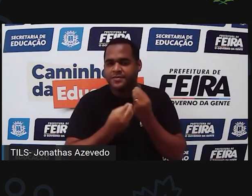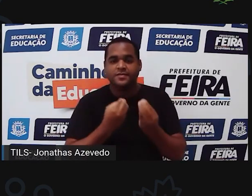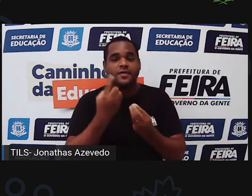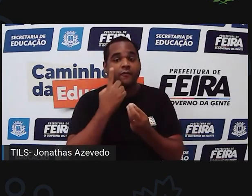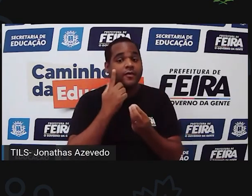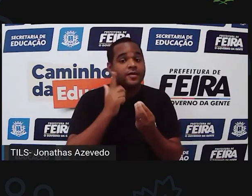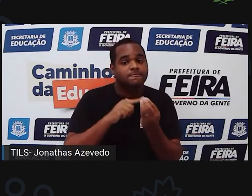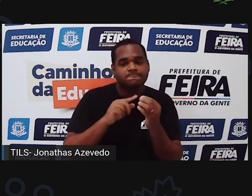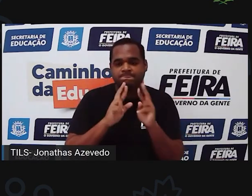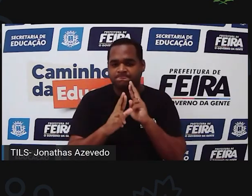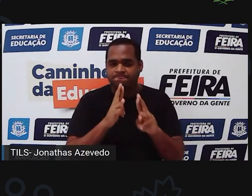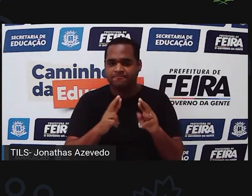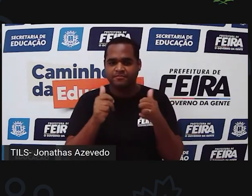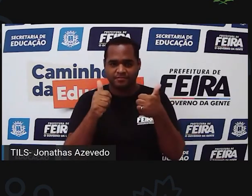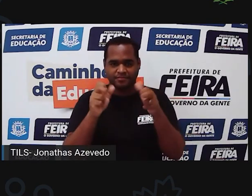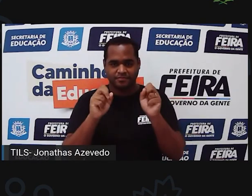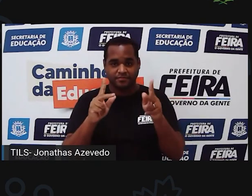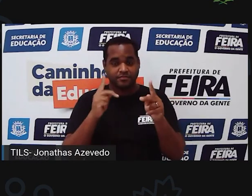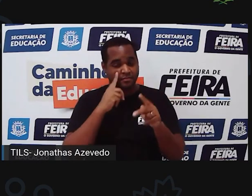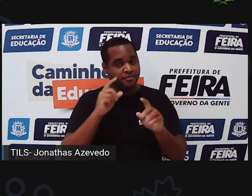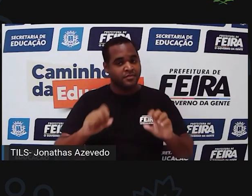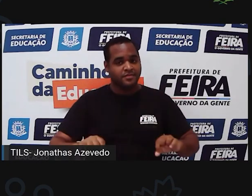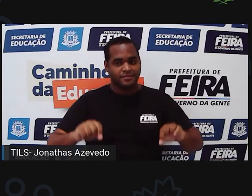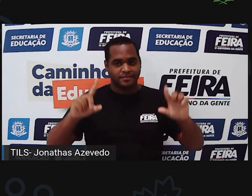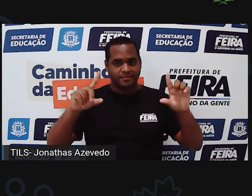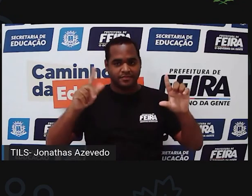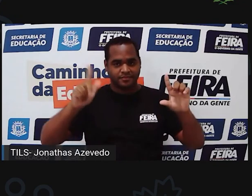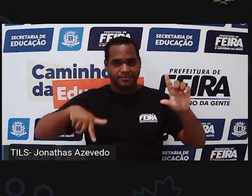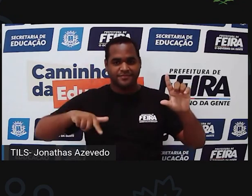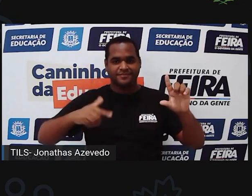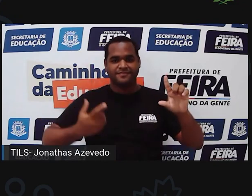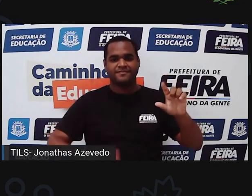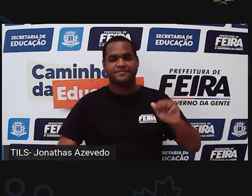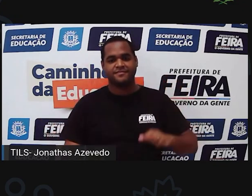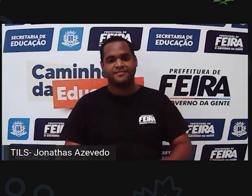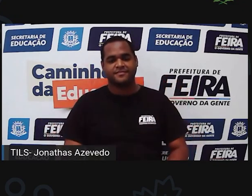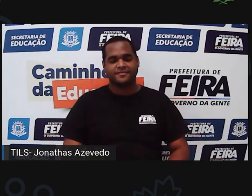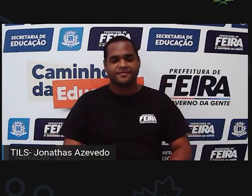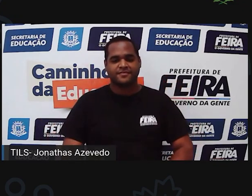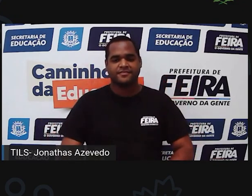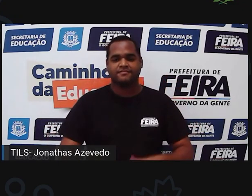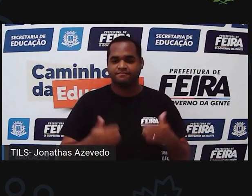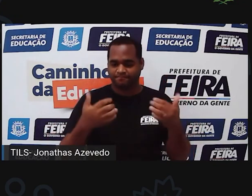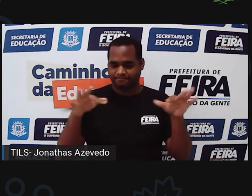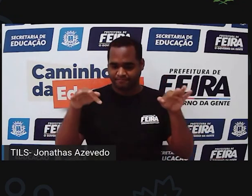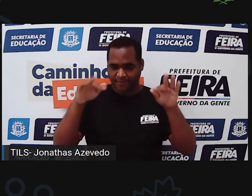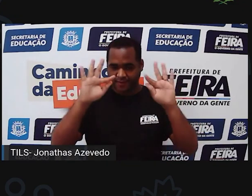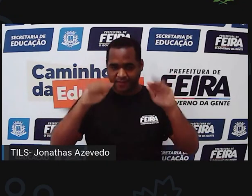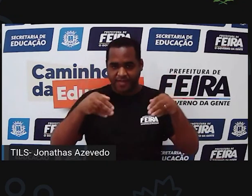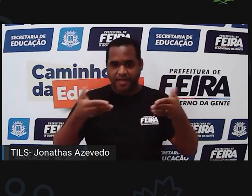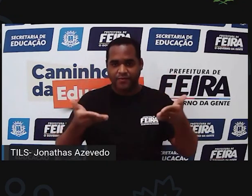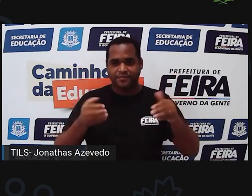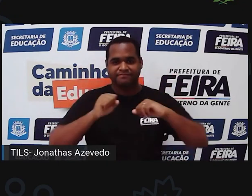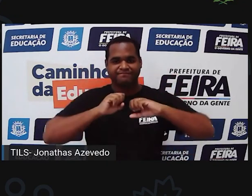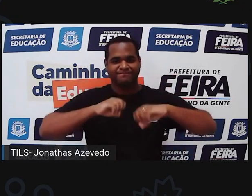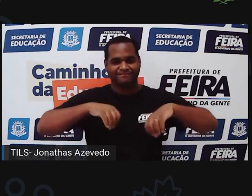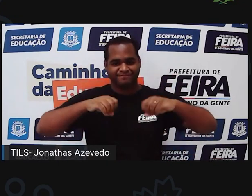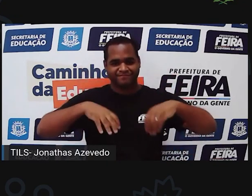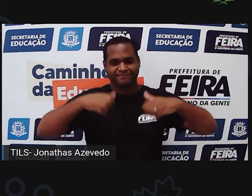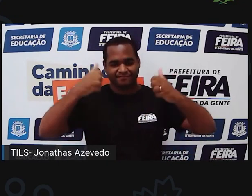responder esse quiz beleza vamos devolver de novo a outra apresentação pra gente finalizar a nossa aula